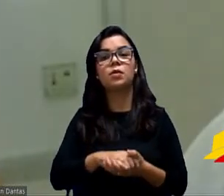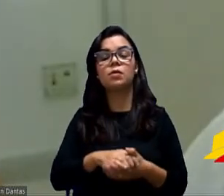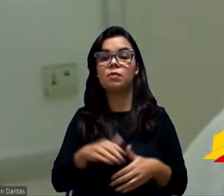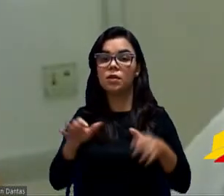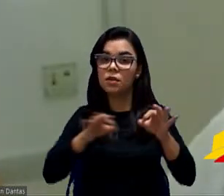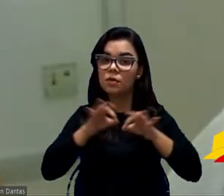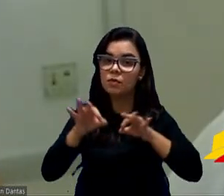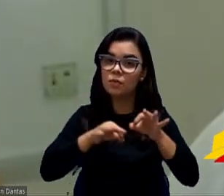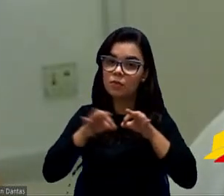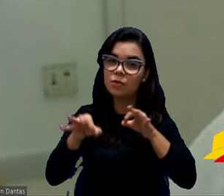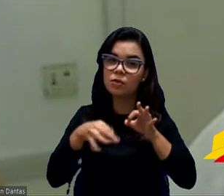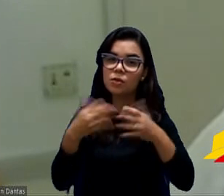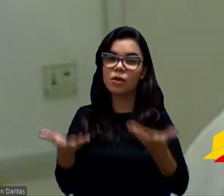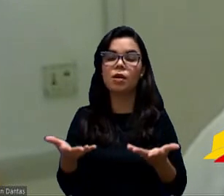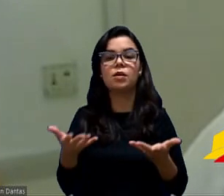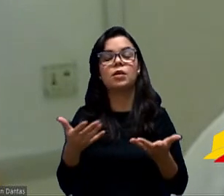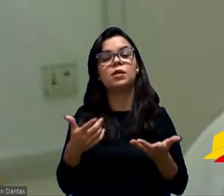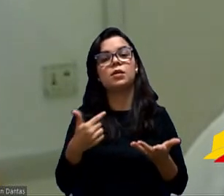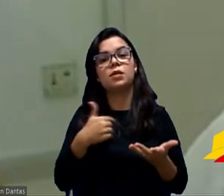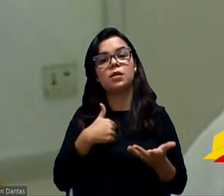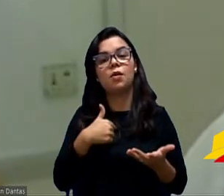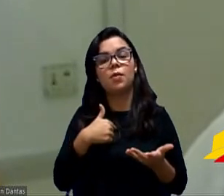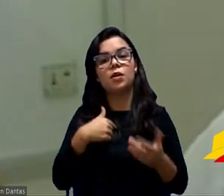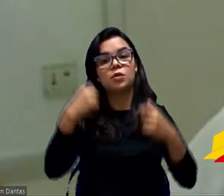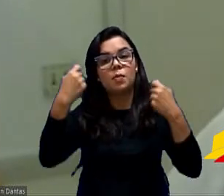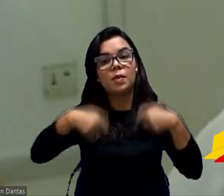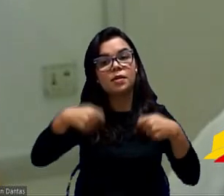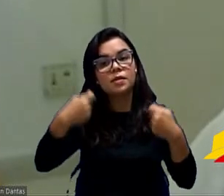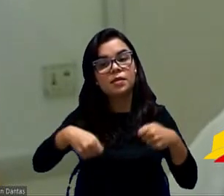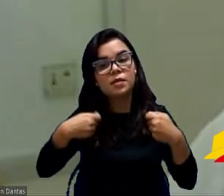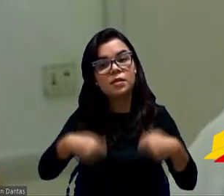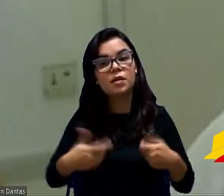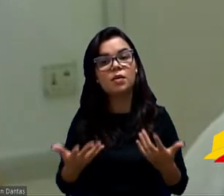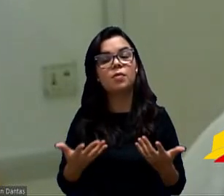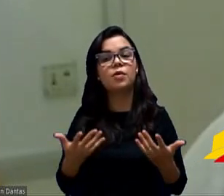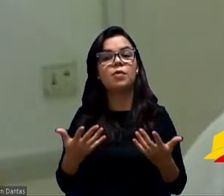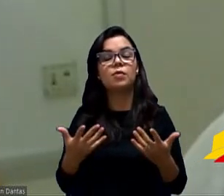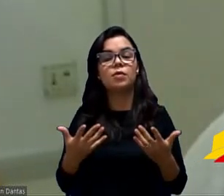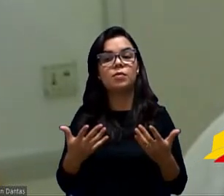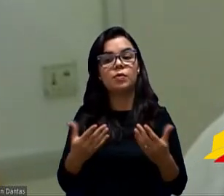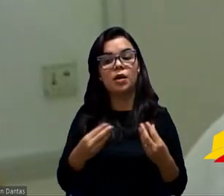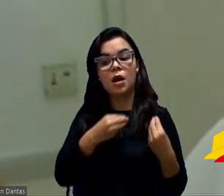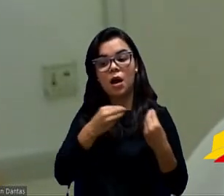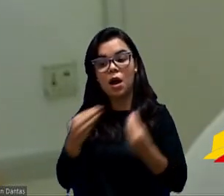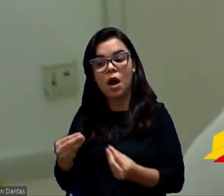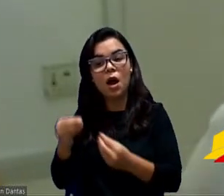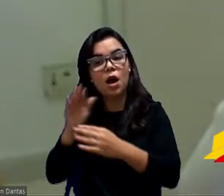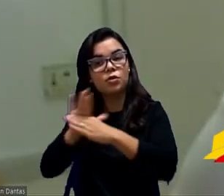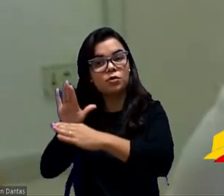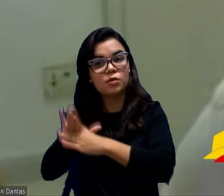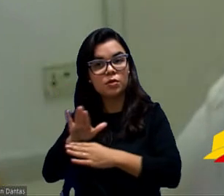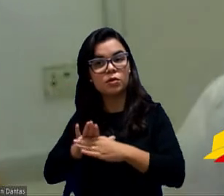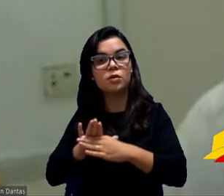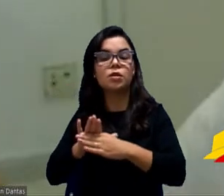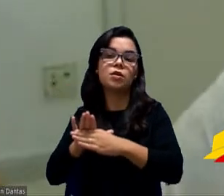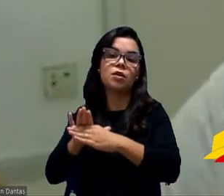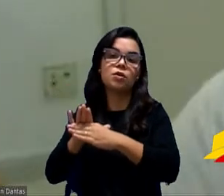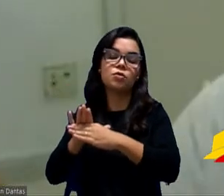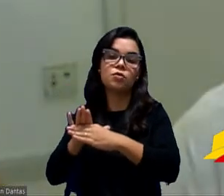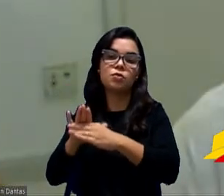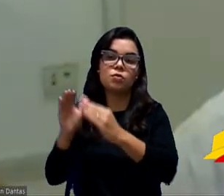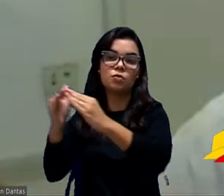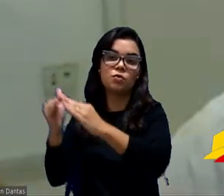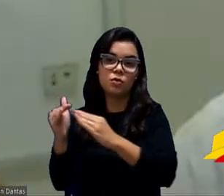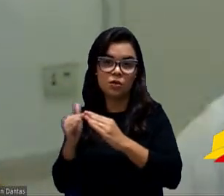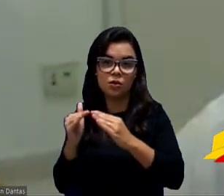projeto, porque realmente precisamos estender esse auxílio moradia para o nosso povo, tá bom? outra